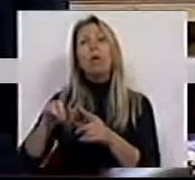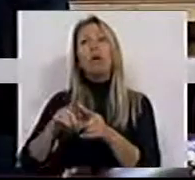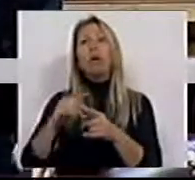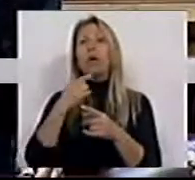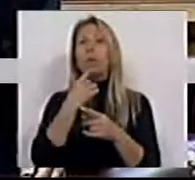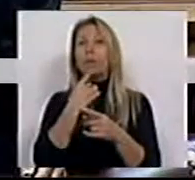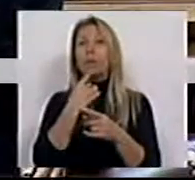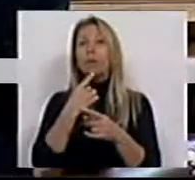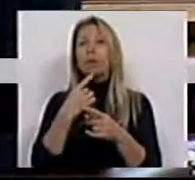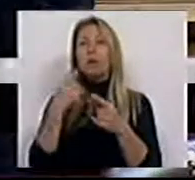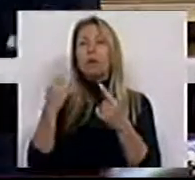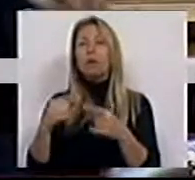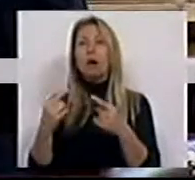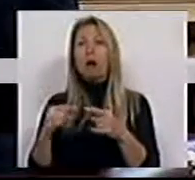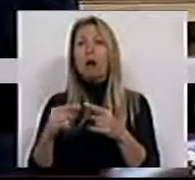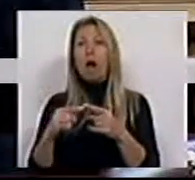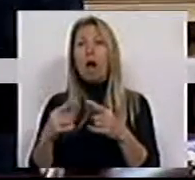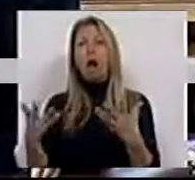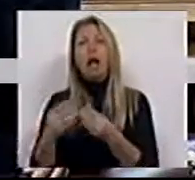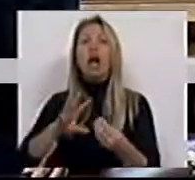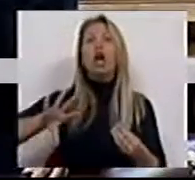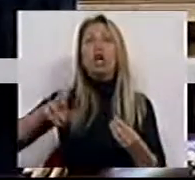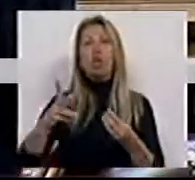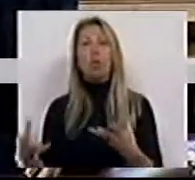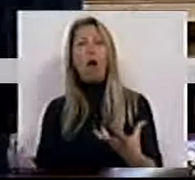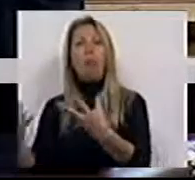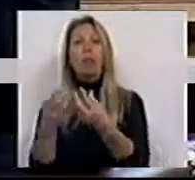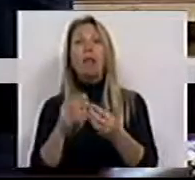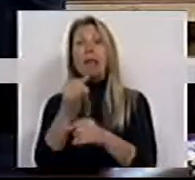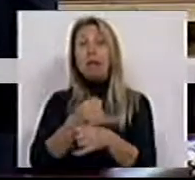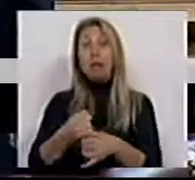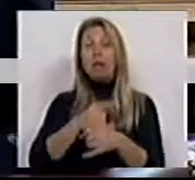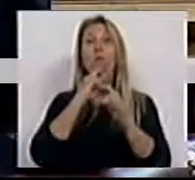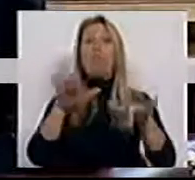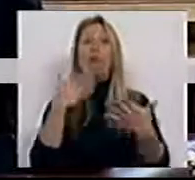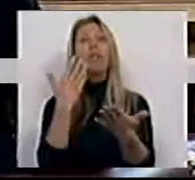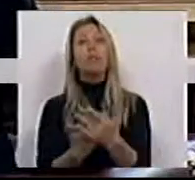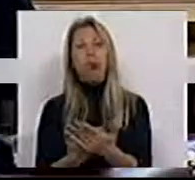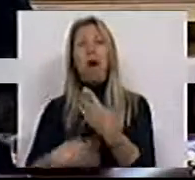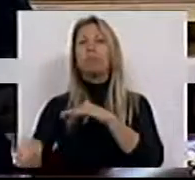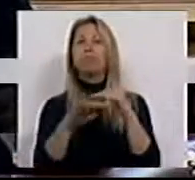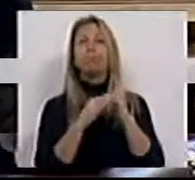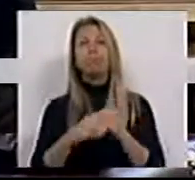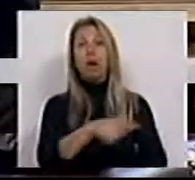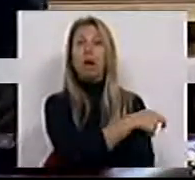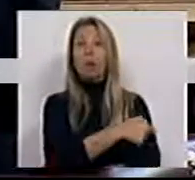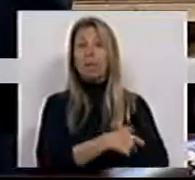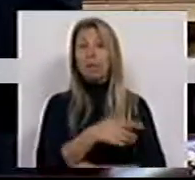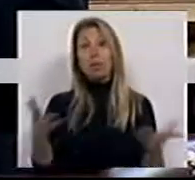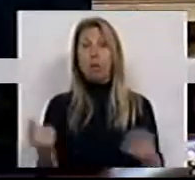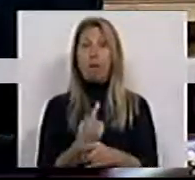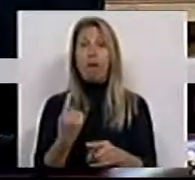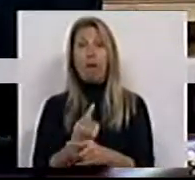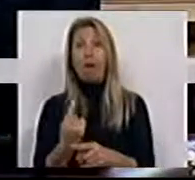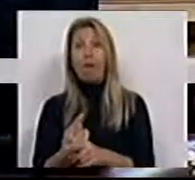-ilhas, um círculo que vai ser regional, que possa garantir essa proporcionalidade e a representação da pluralidade das opiniões